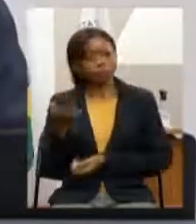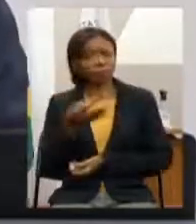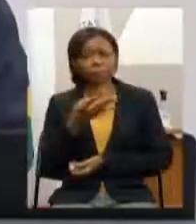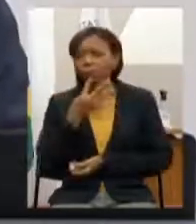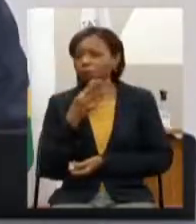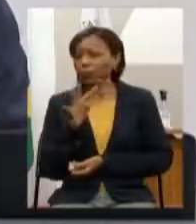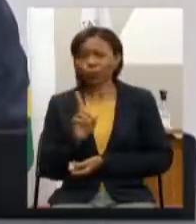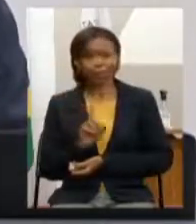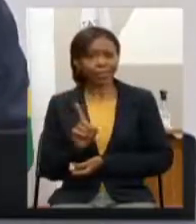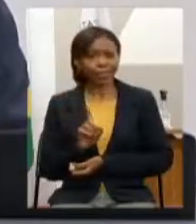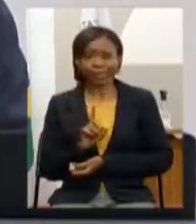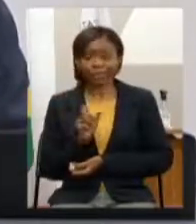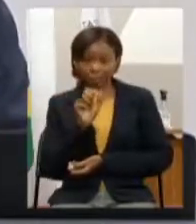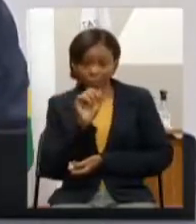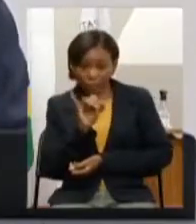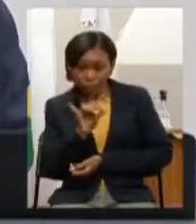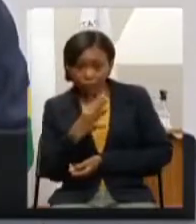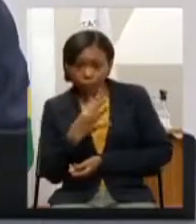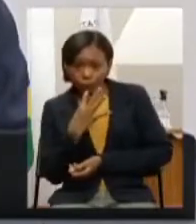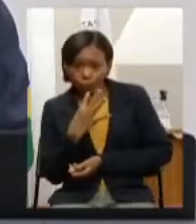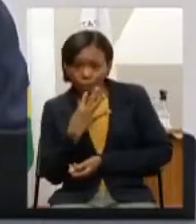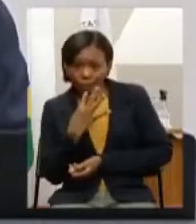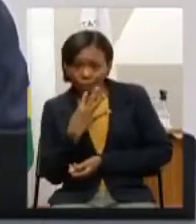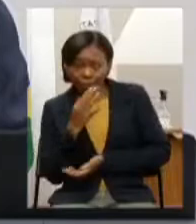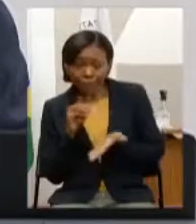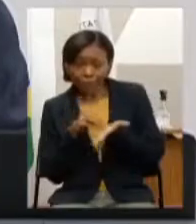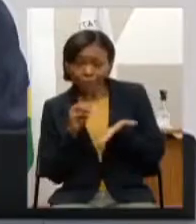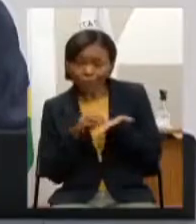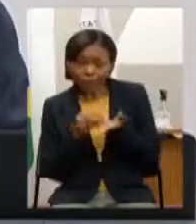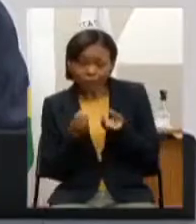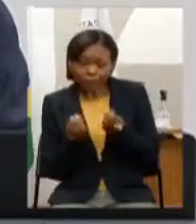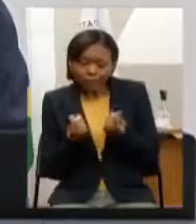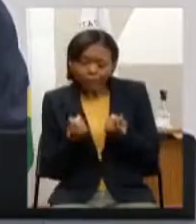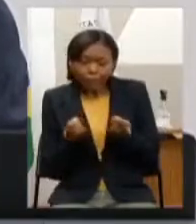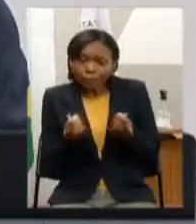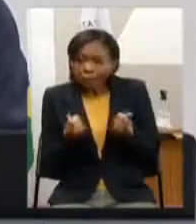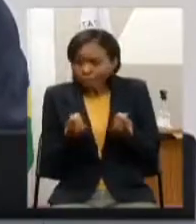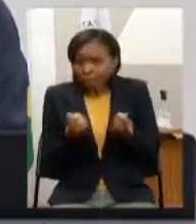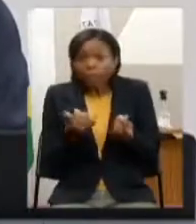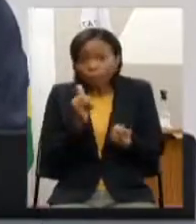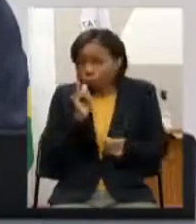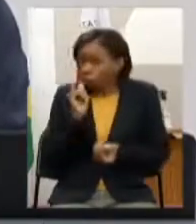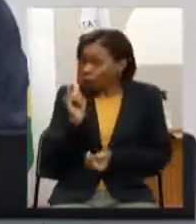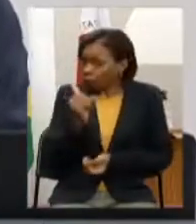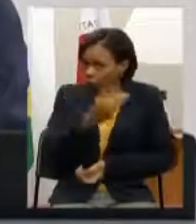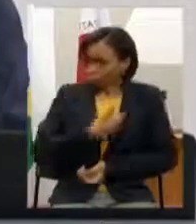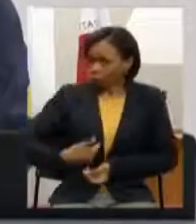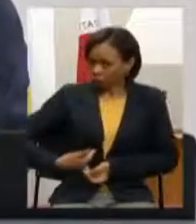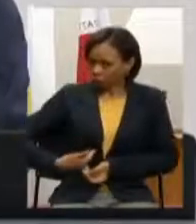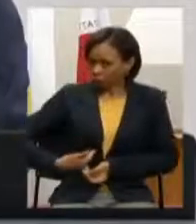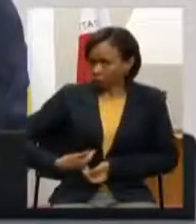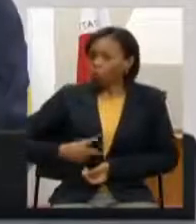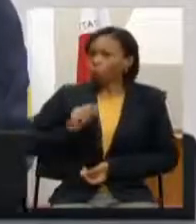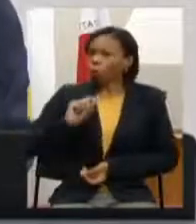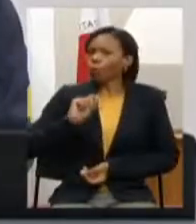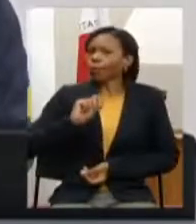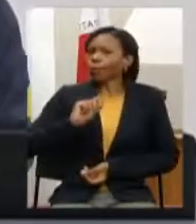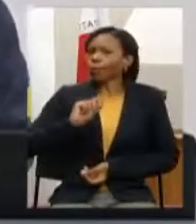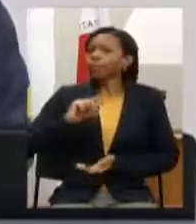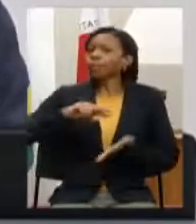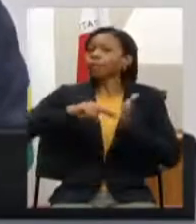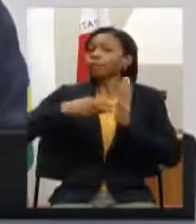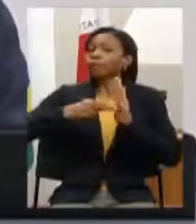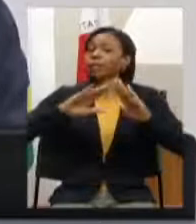se conhecem não tenha sensibilidade talvez eu falo isso para governo do que é uma escola família